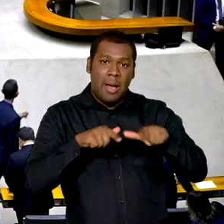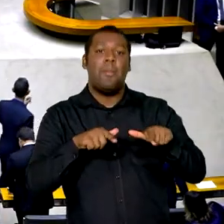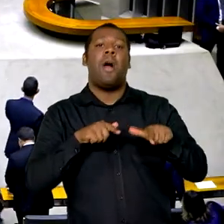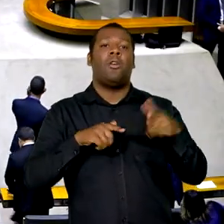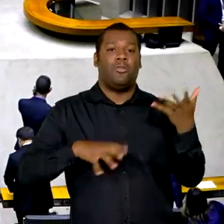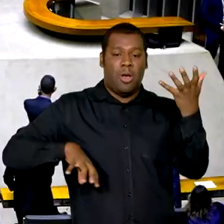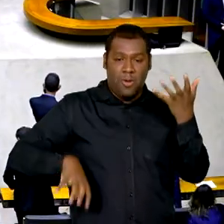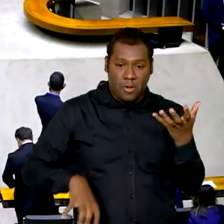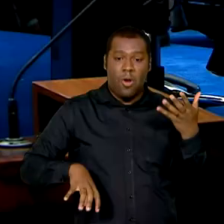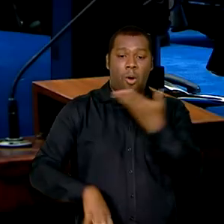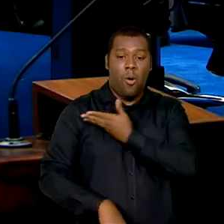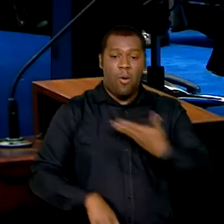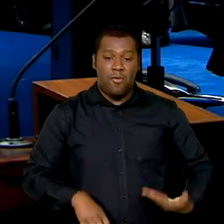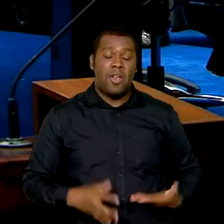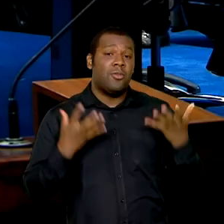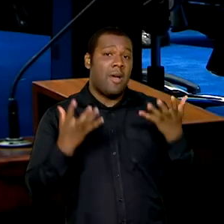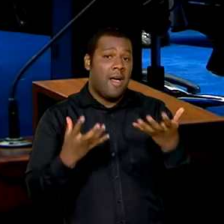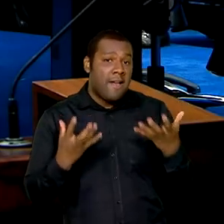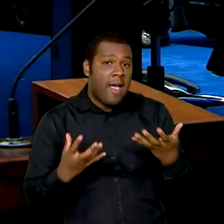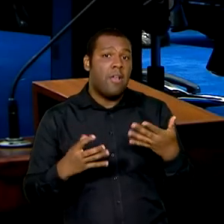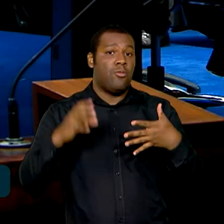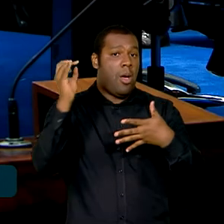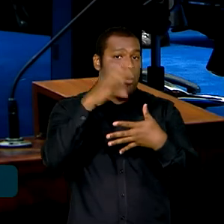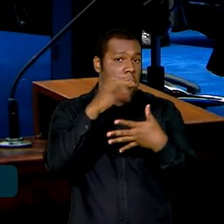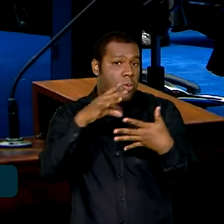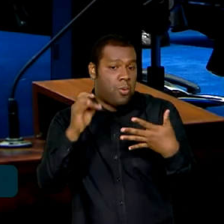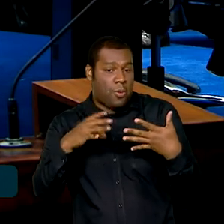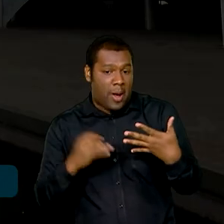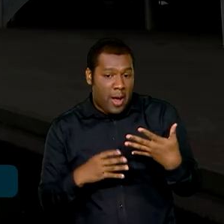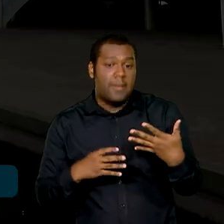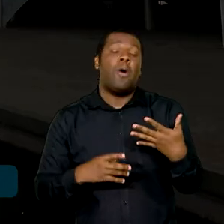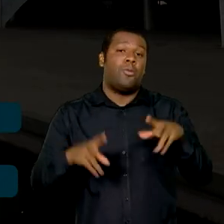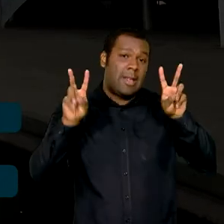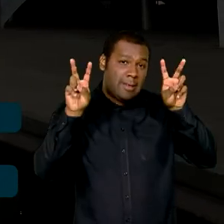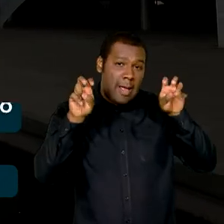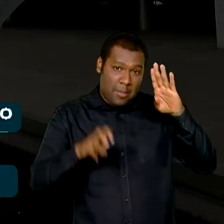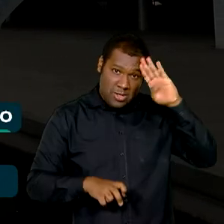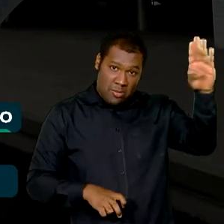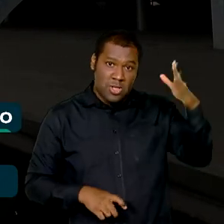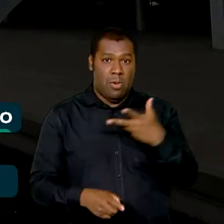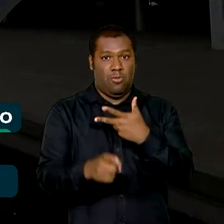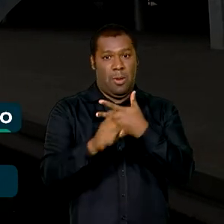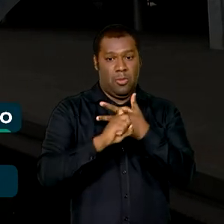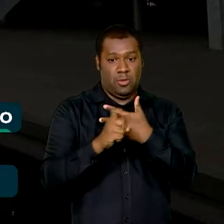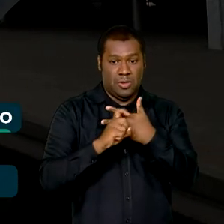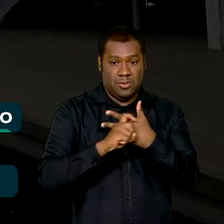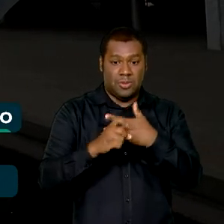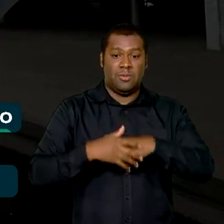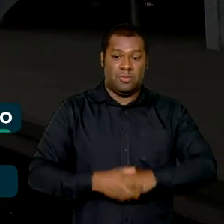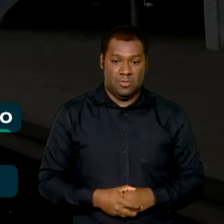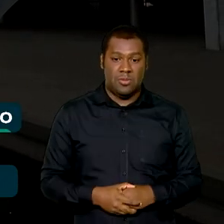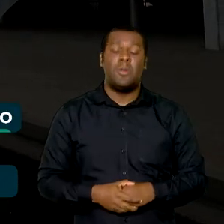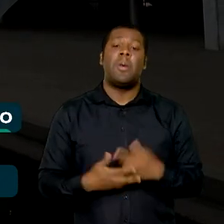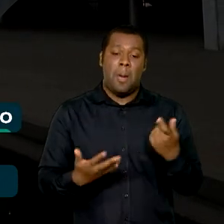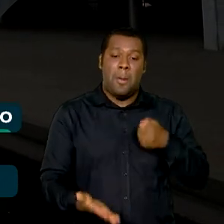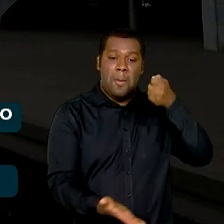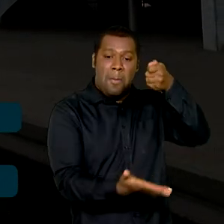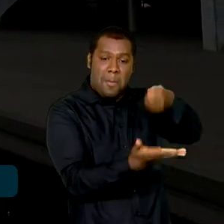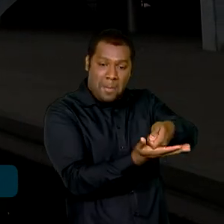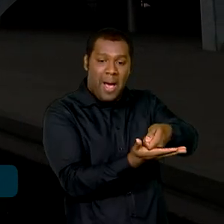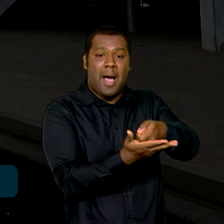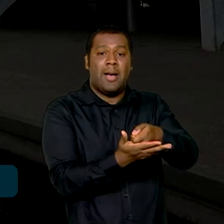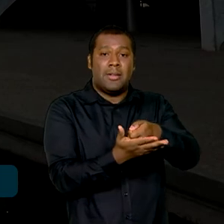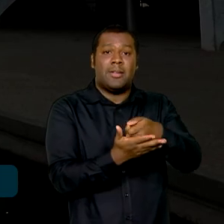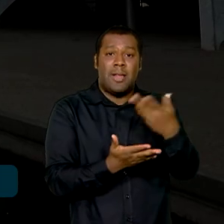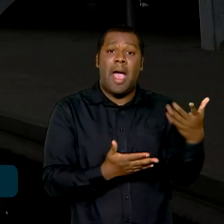retomar o diálogo sobre as pautas prioritárias para o Executivo. Entre elas, a reoneração da folha de pagamentos de